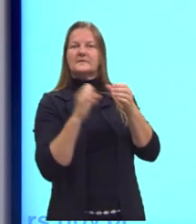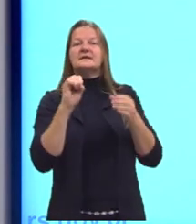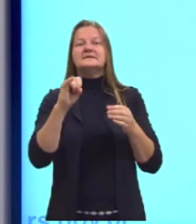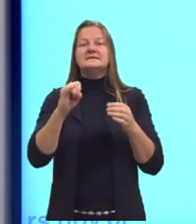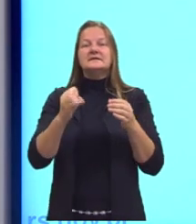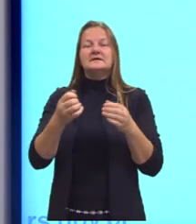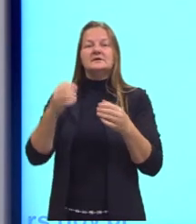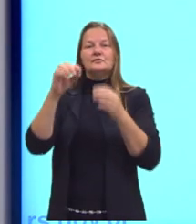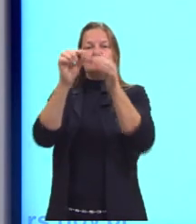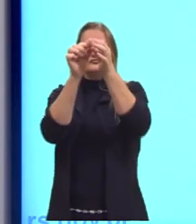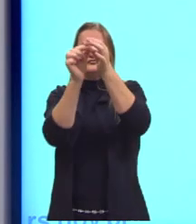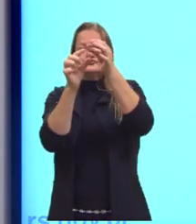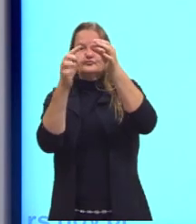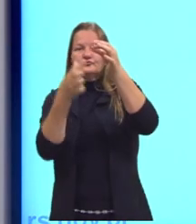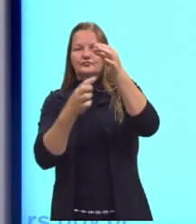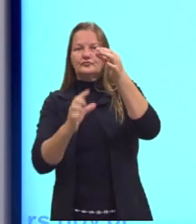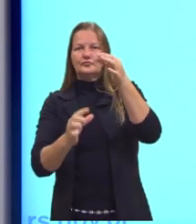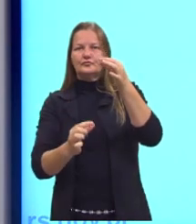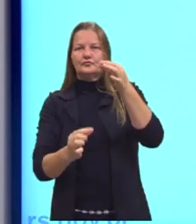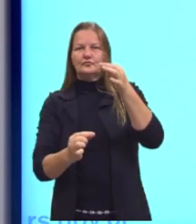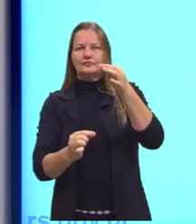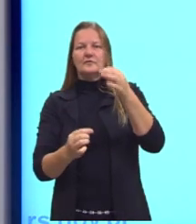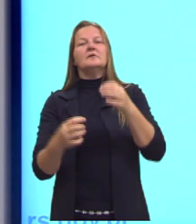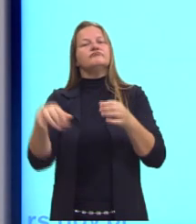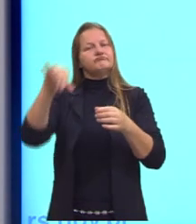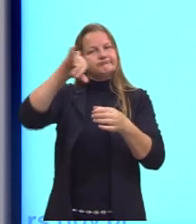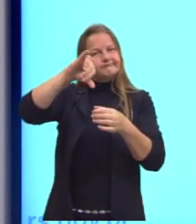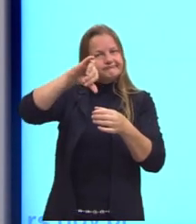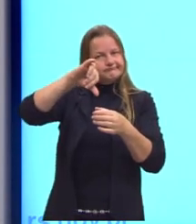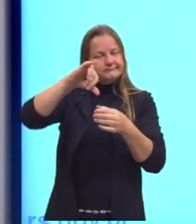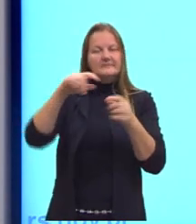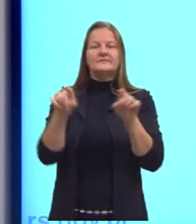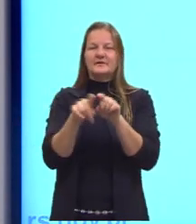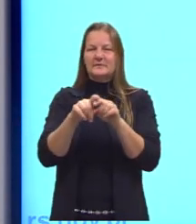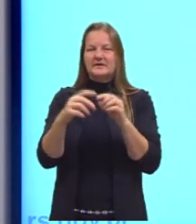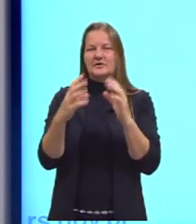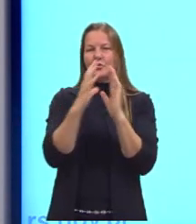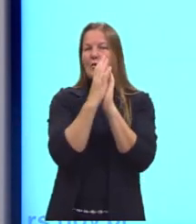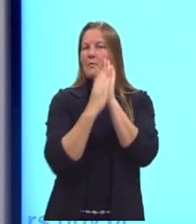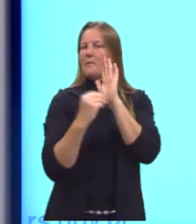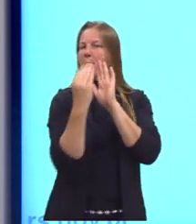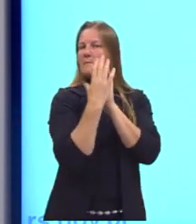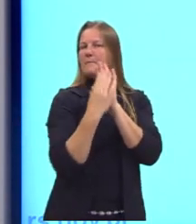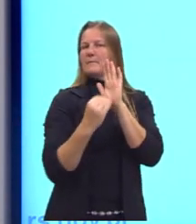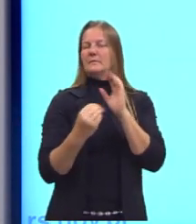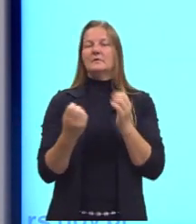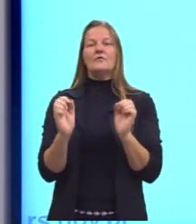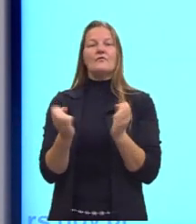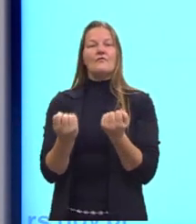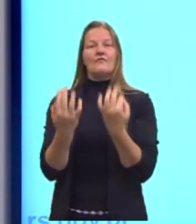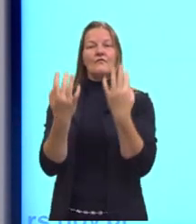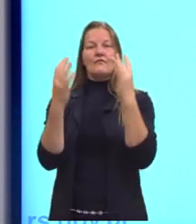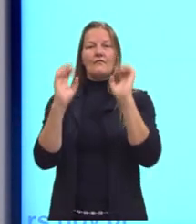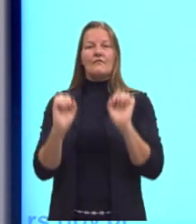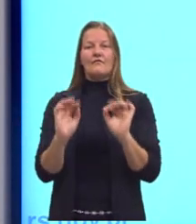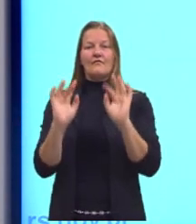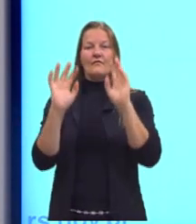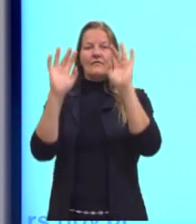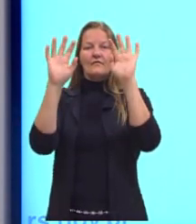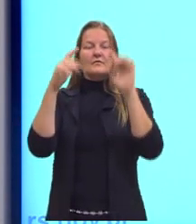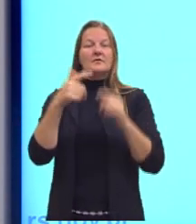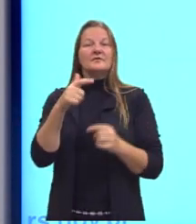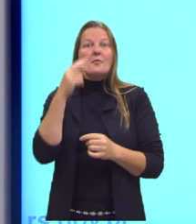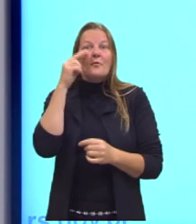água em uma garrafa, seria a forma dessa garrafa. E o vapor, a gente não consegue observar tão bem, porque o vapor